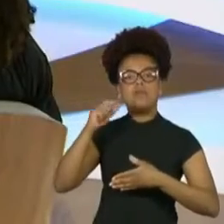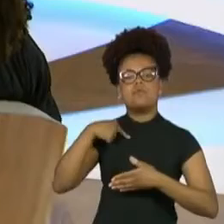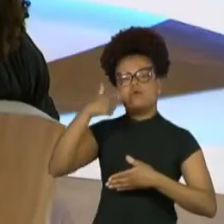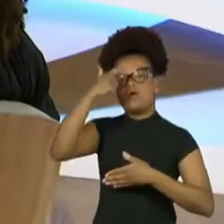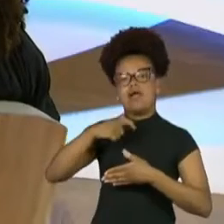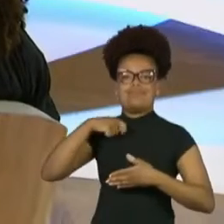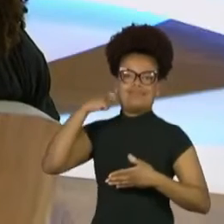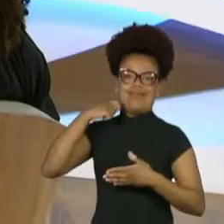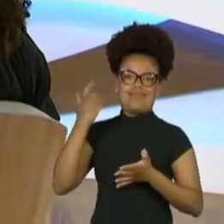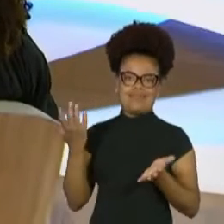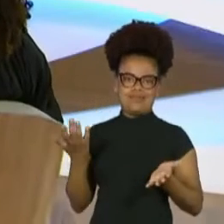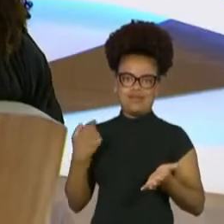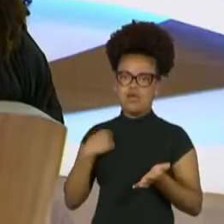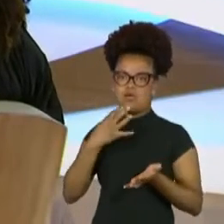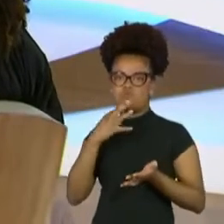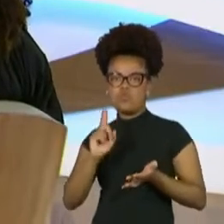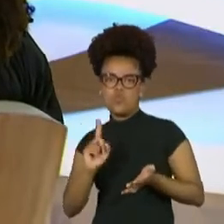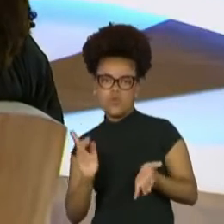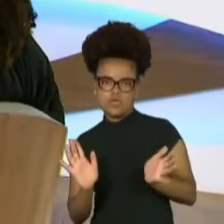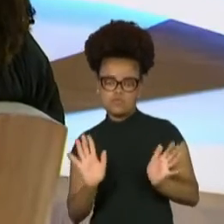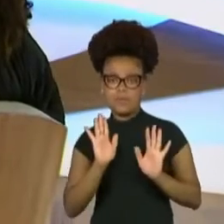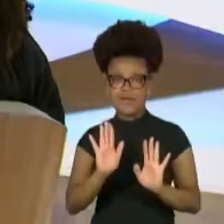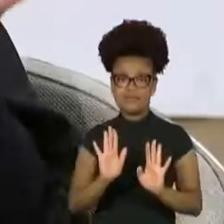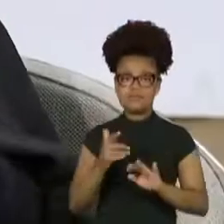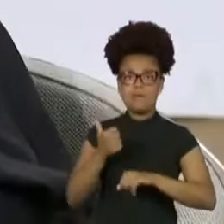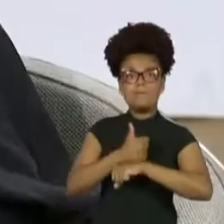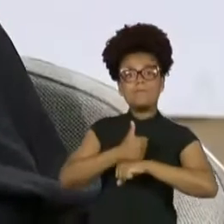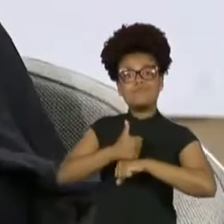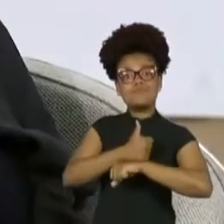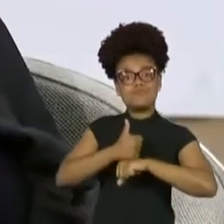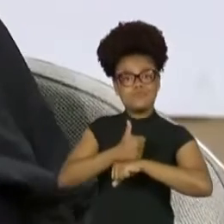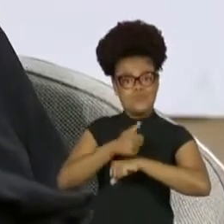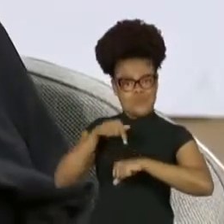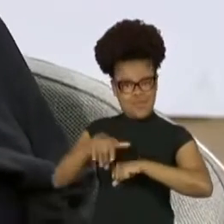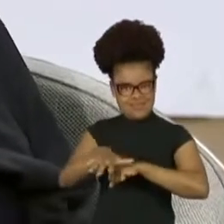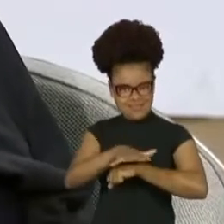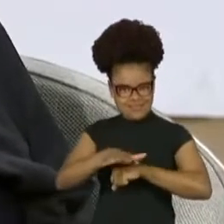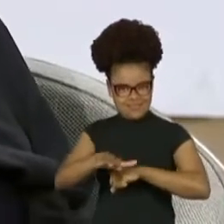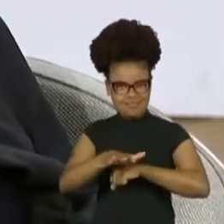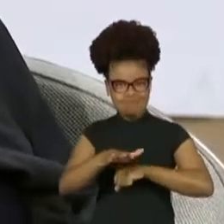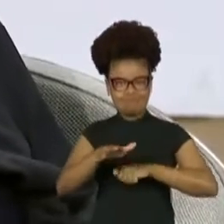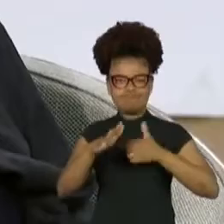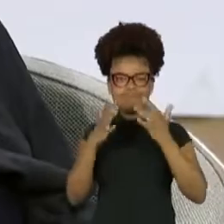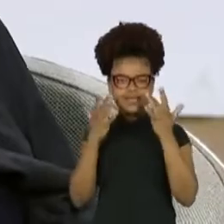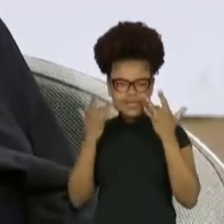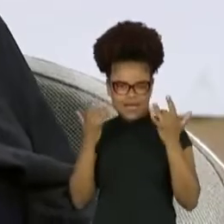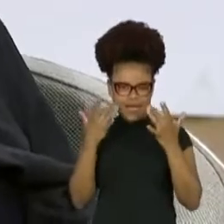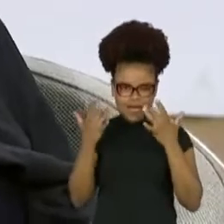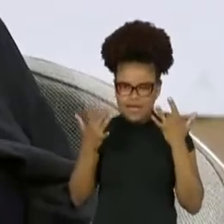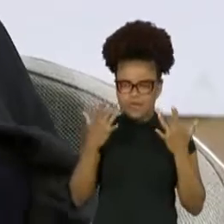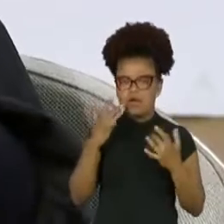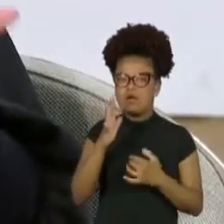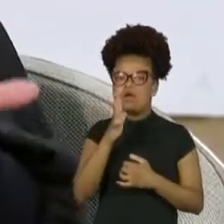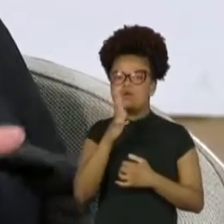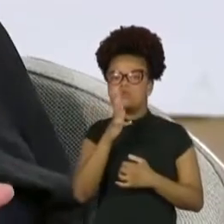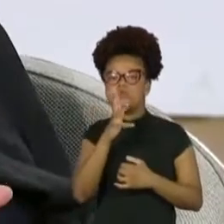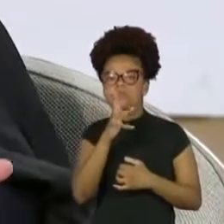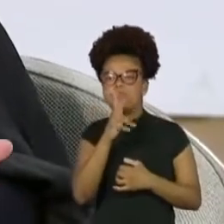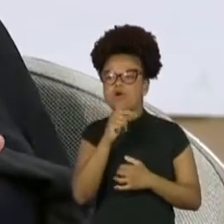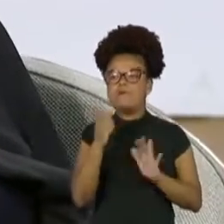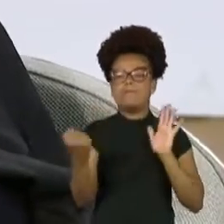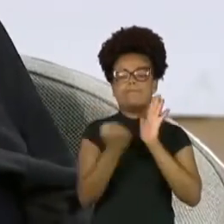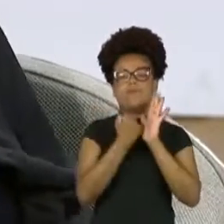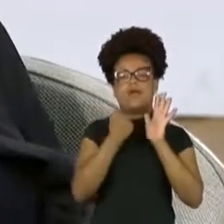sabe que é uma profissão que foi reconhecida, demorou para ser reconhecida como profissão, né, a atriz era